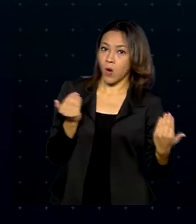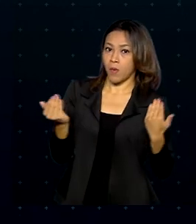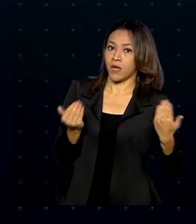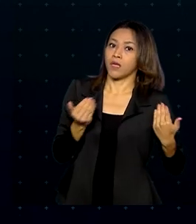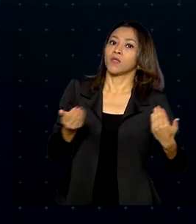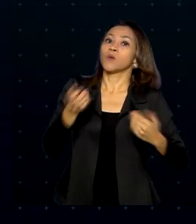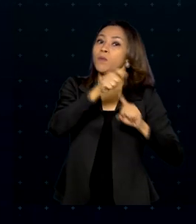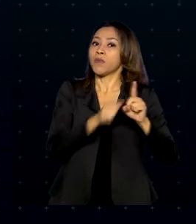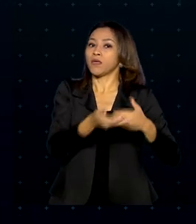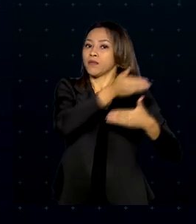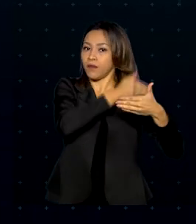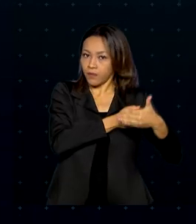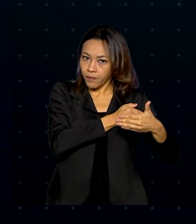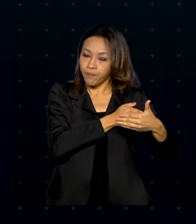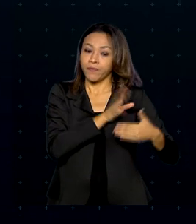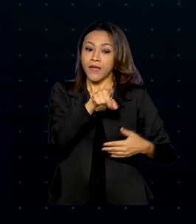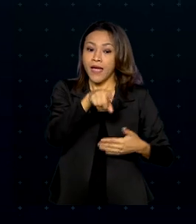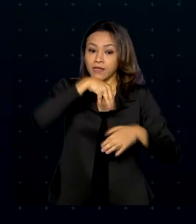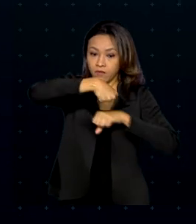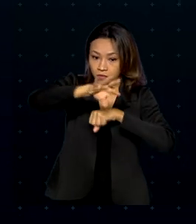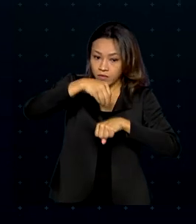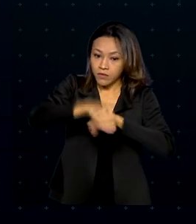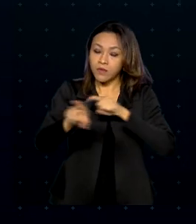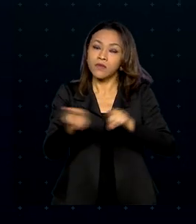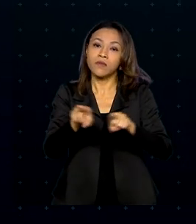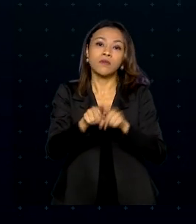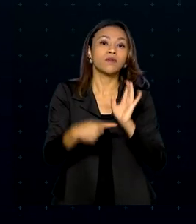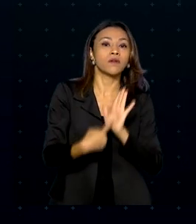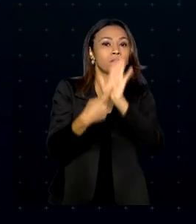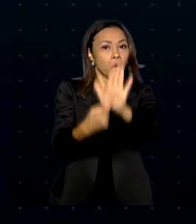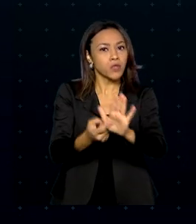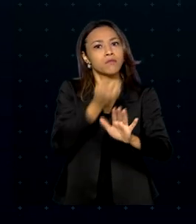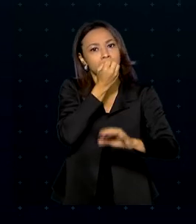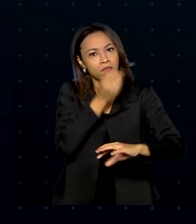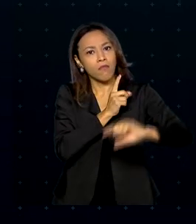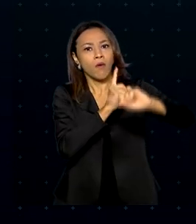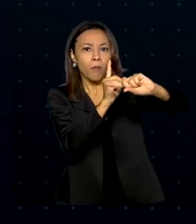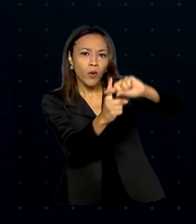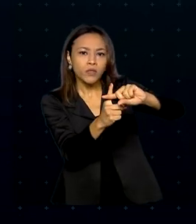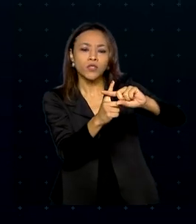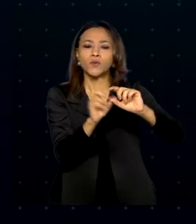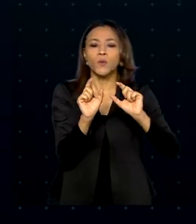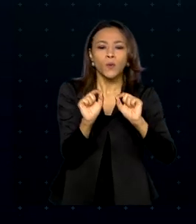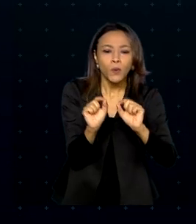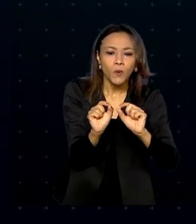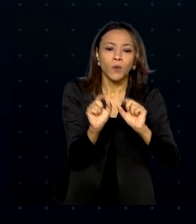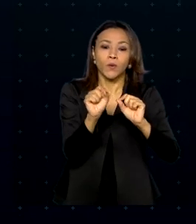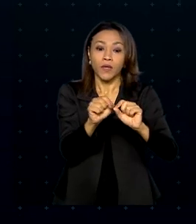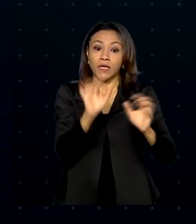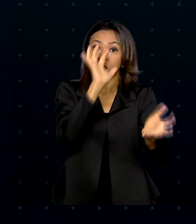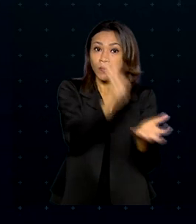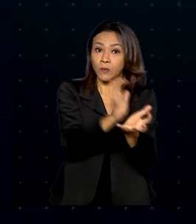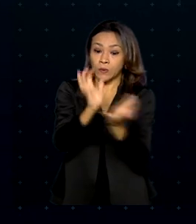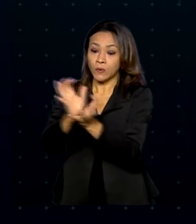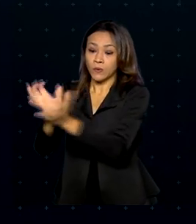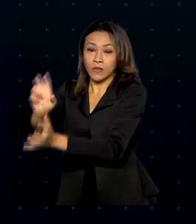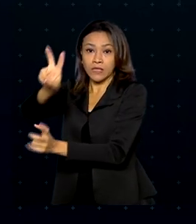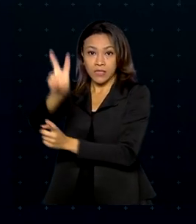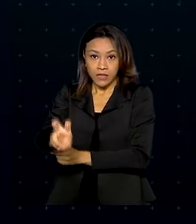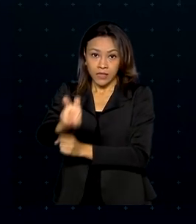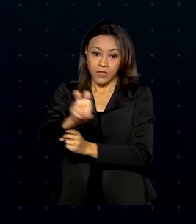mês anterior. Os dados também apontam saldo positivo no nível de emprego nos cinco grupos de atividade